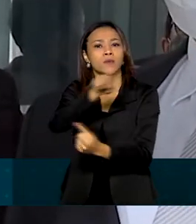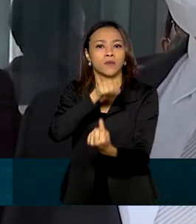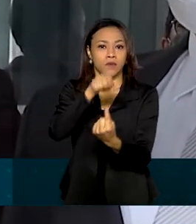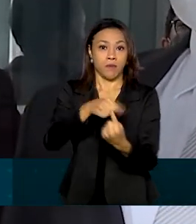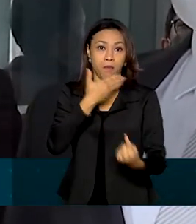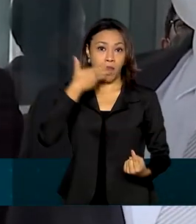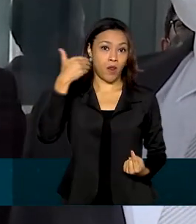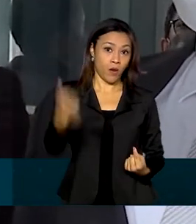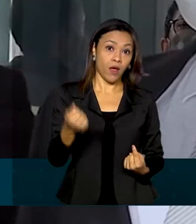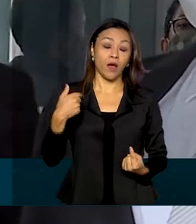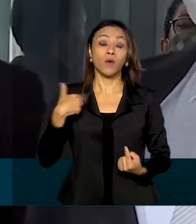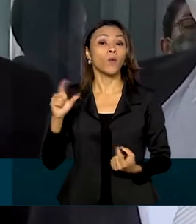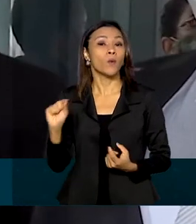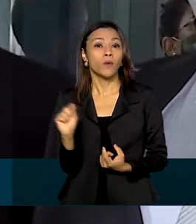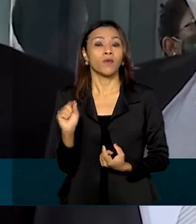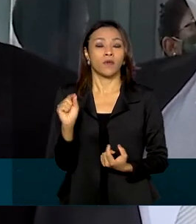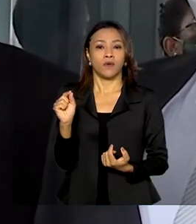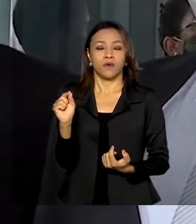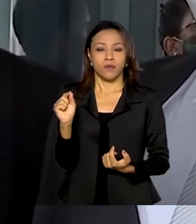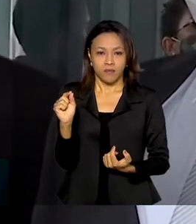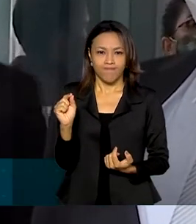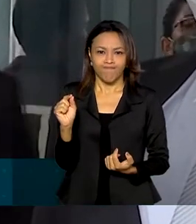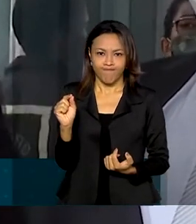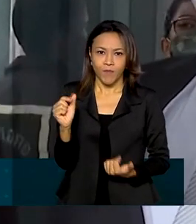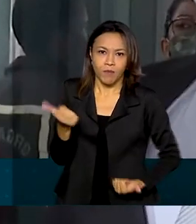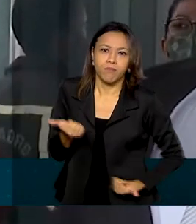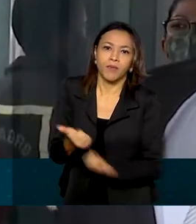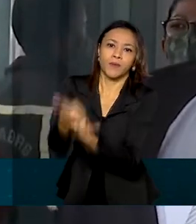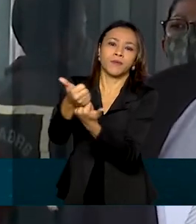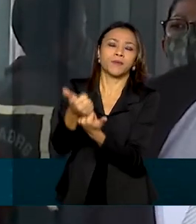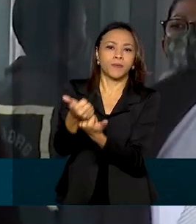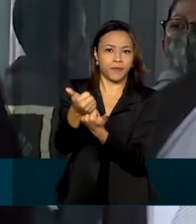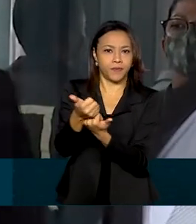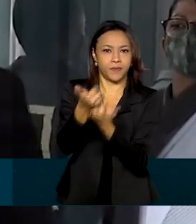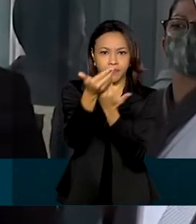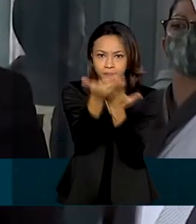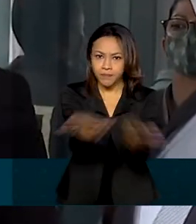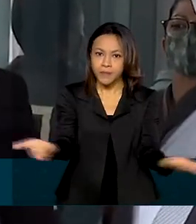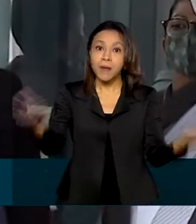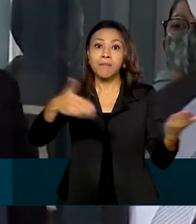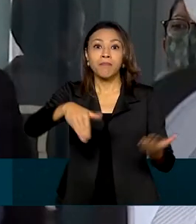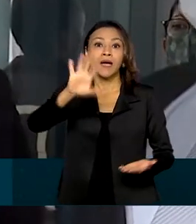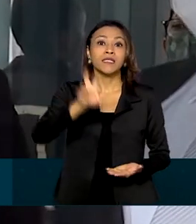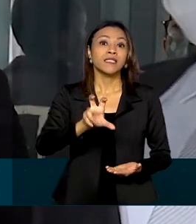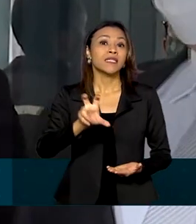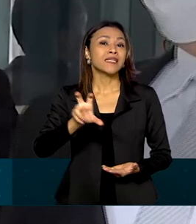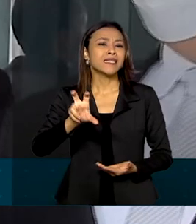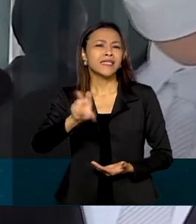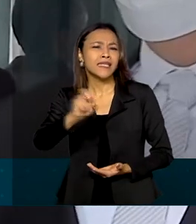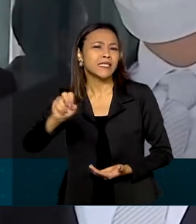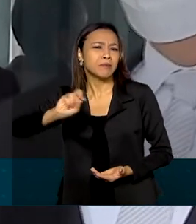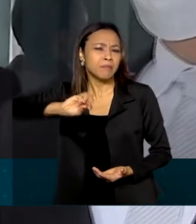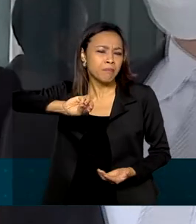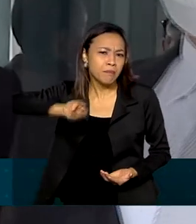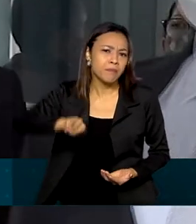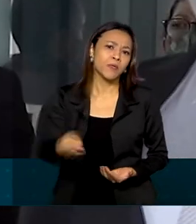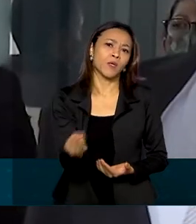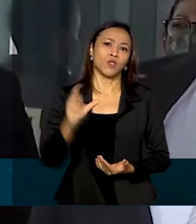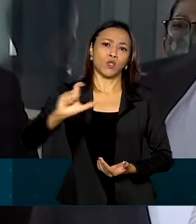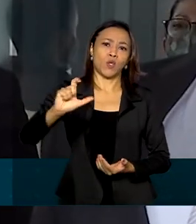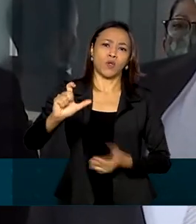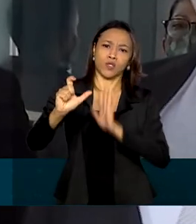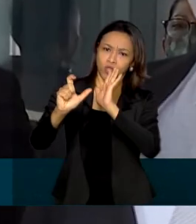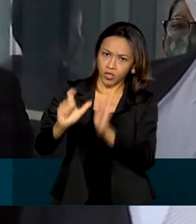a condição de assistência para, efetivamente, mais de 500 milhões de doses de vacinas que já foram